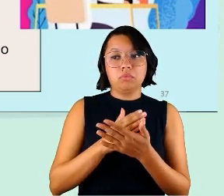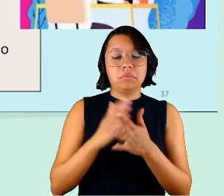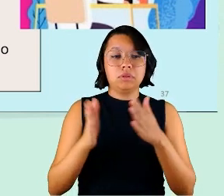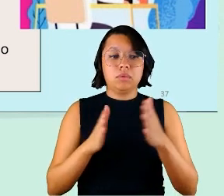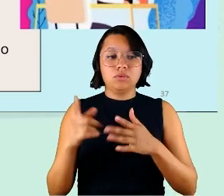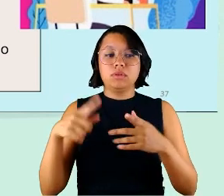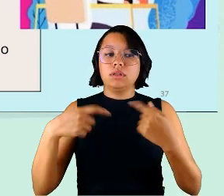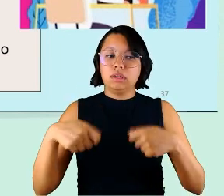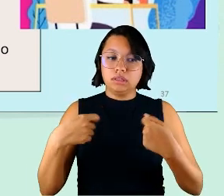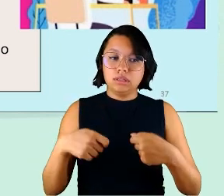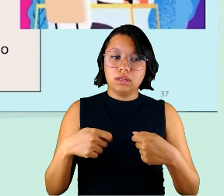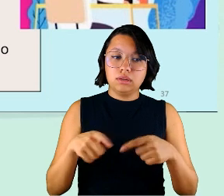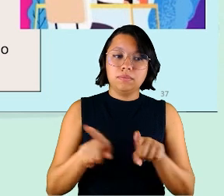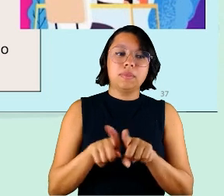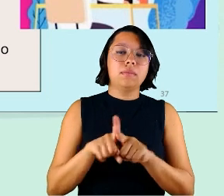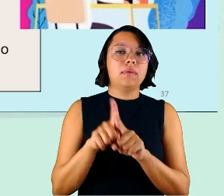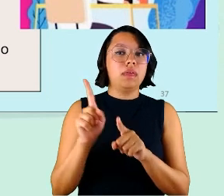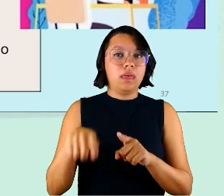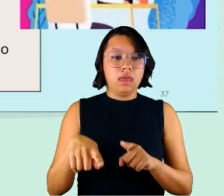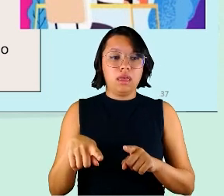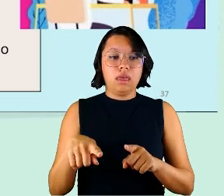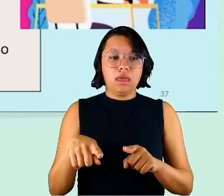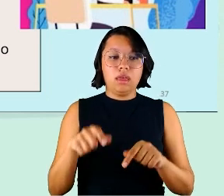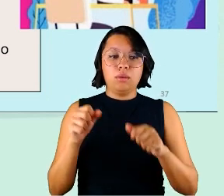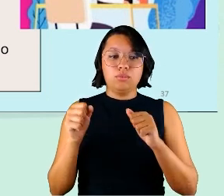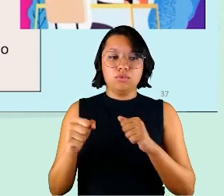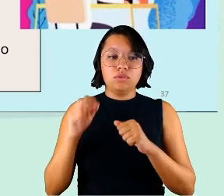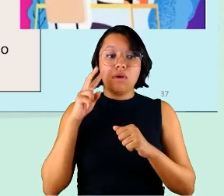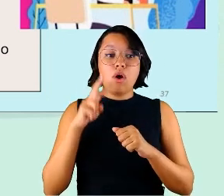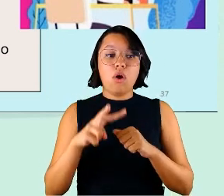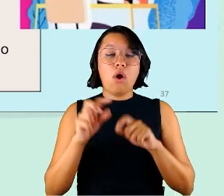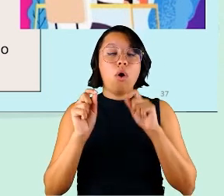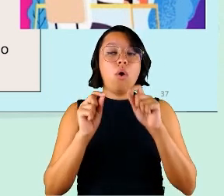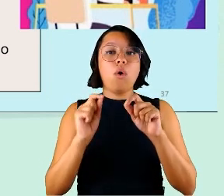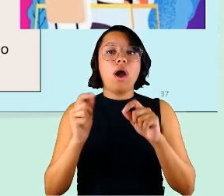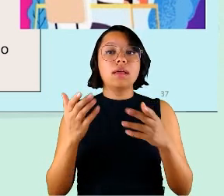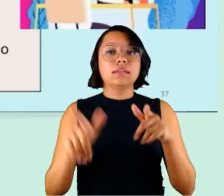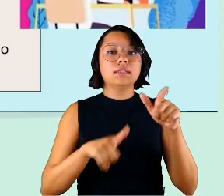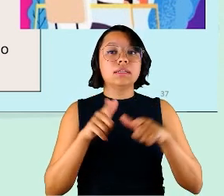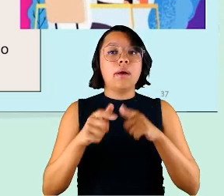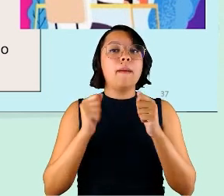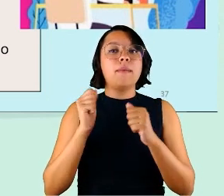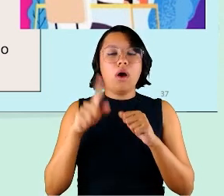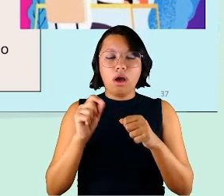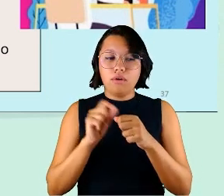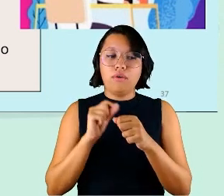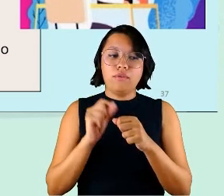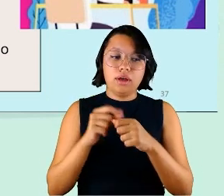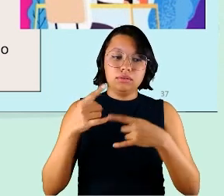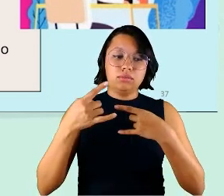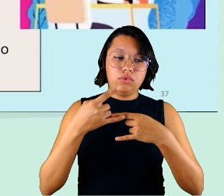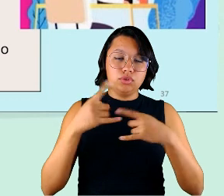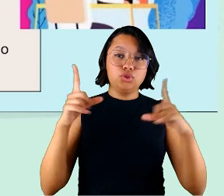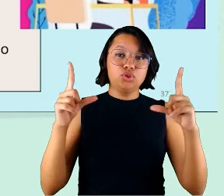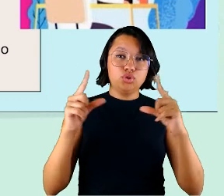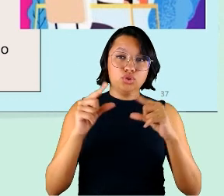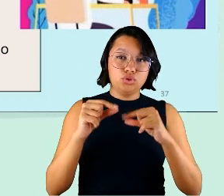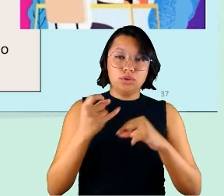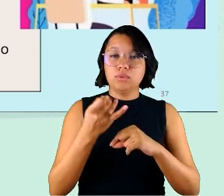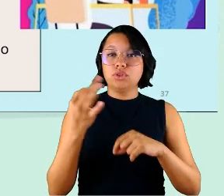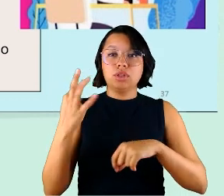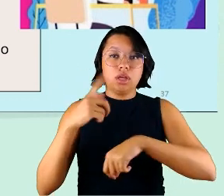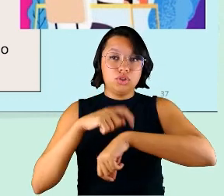necessário também é possível aí olhar o que desse trabalho pode ser feito remotamente de modo a reduzir o tempo